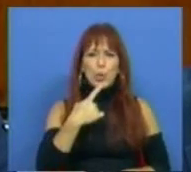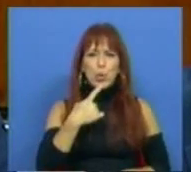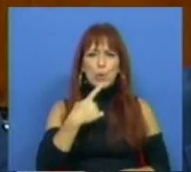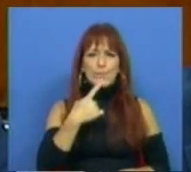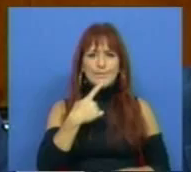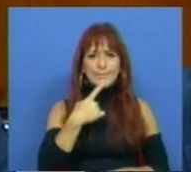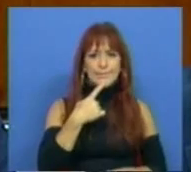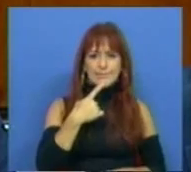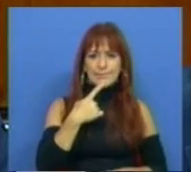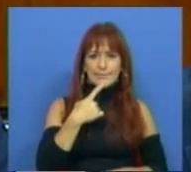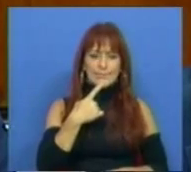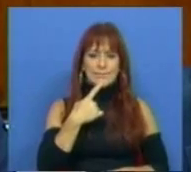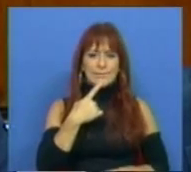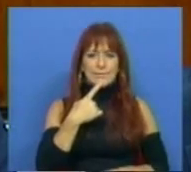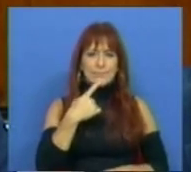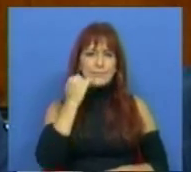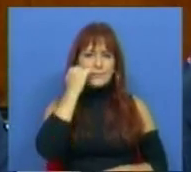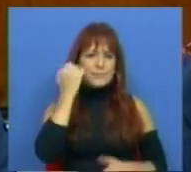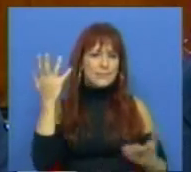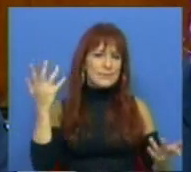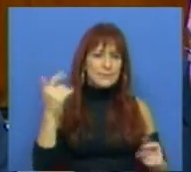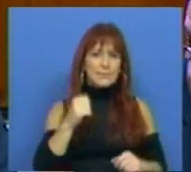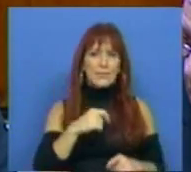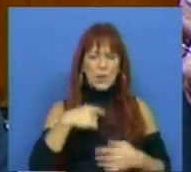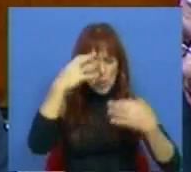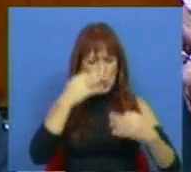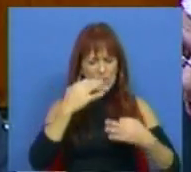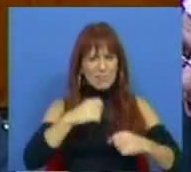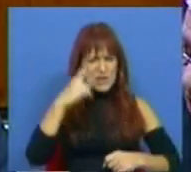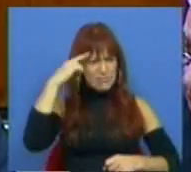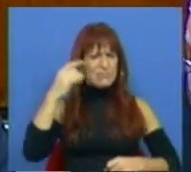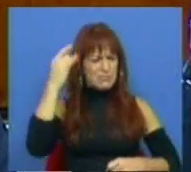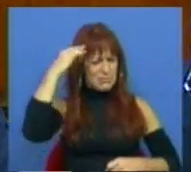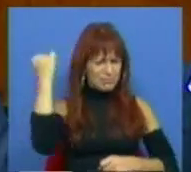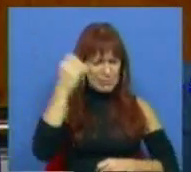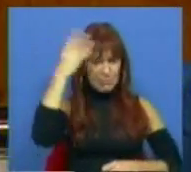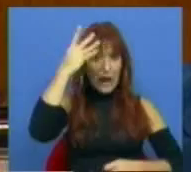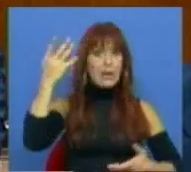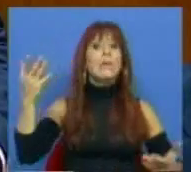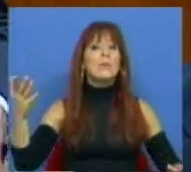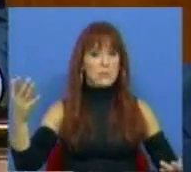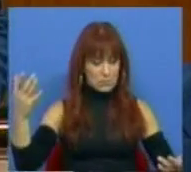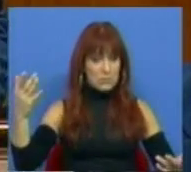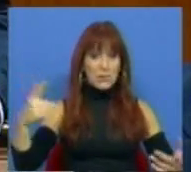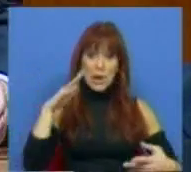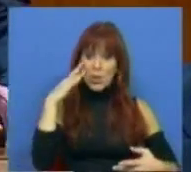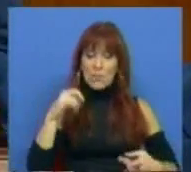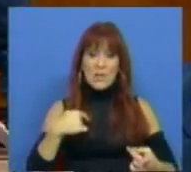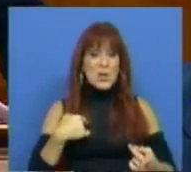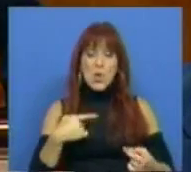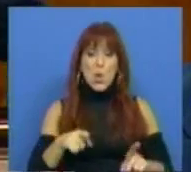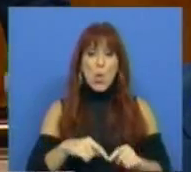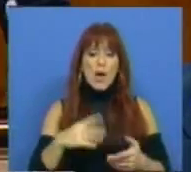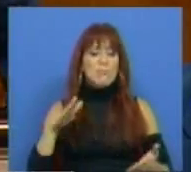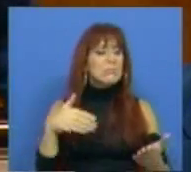comportamento criminoso que, naturalmente, não